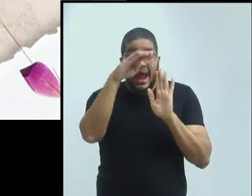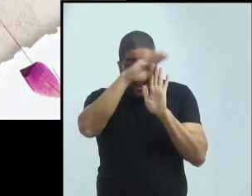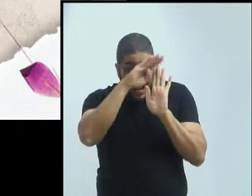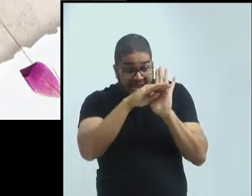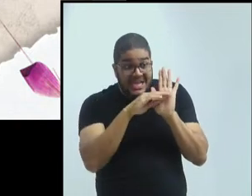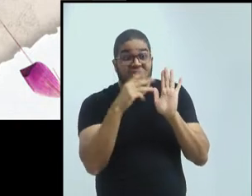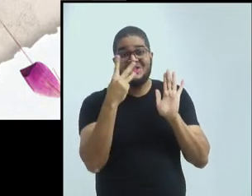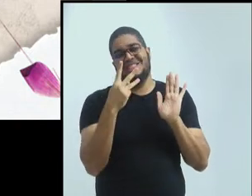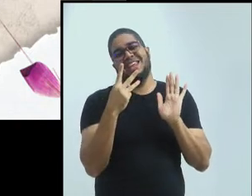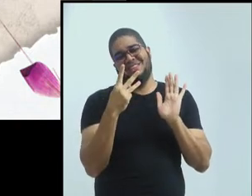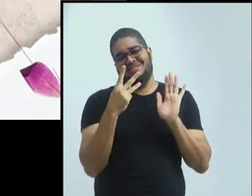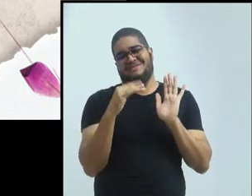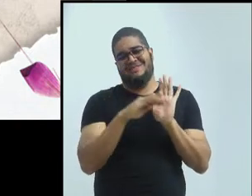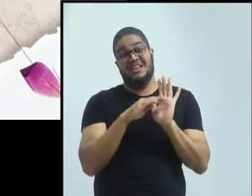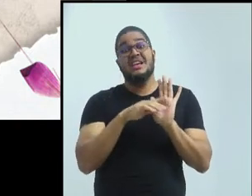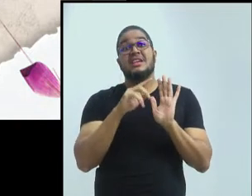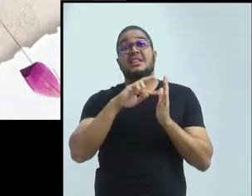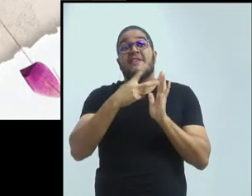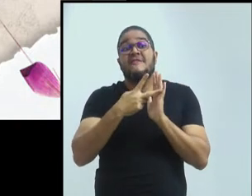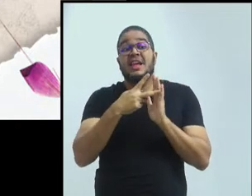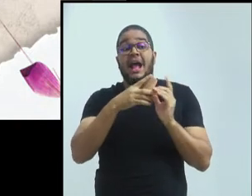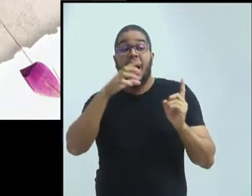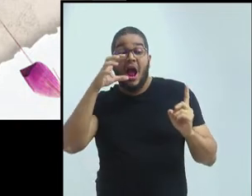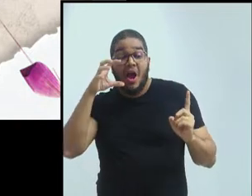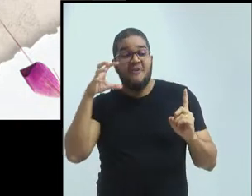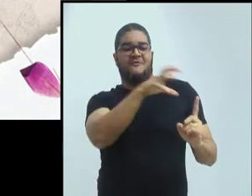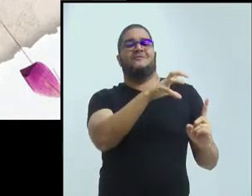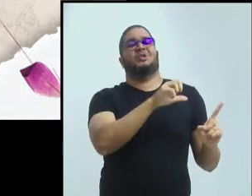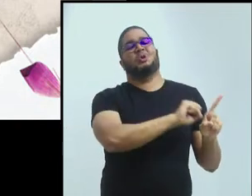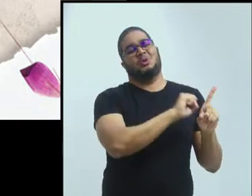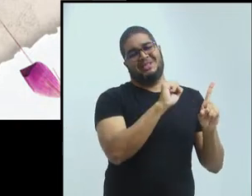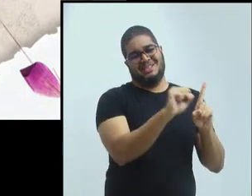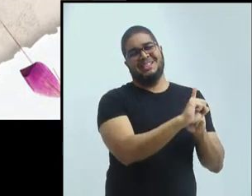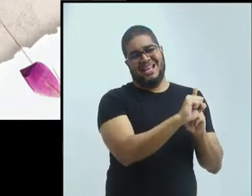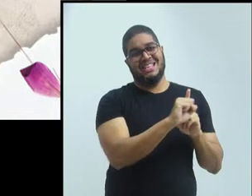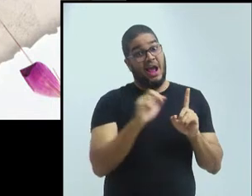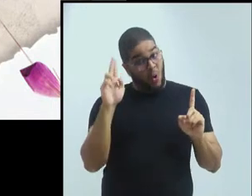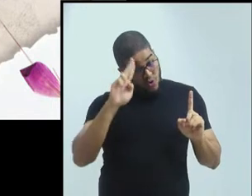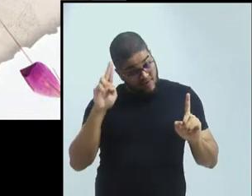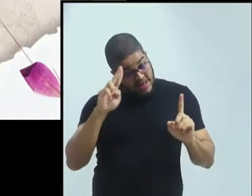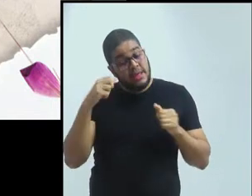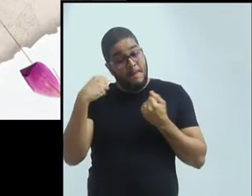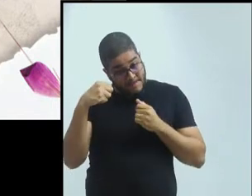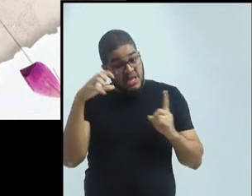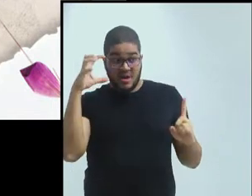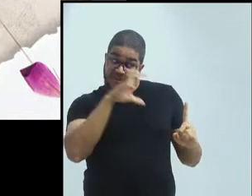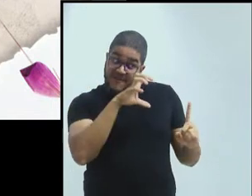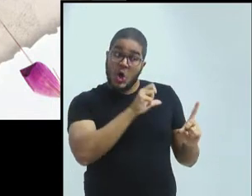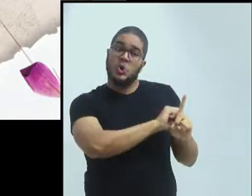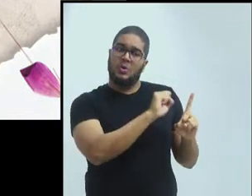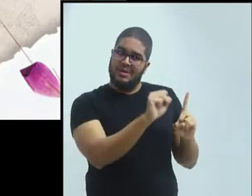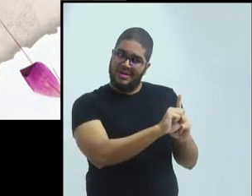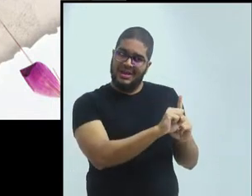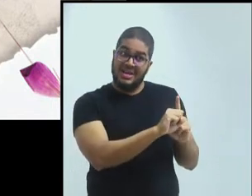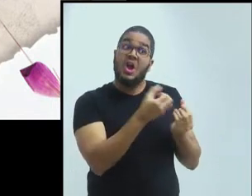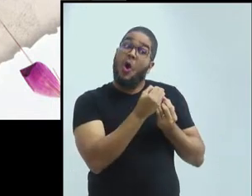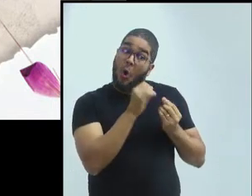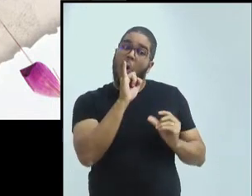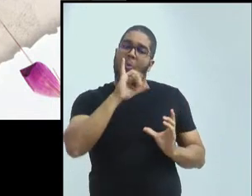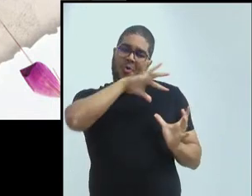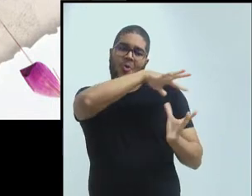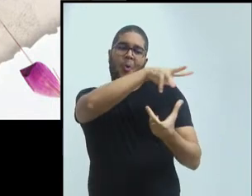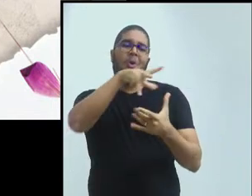sociedade. Pode passar. Mas, na Prointer, há um documento em que tem essa